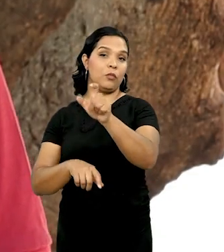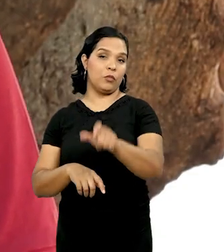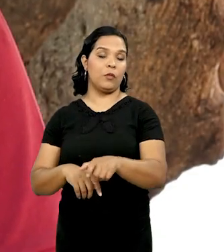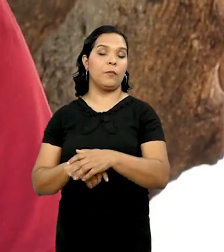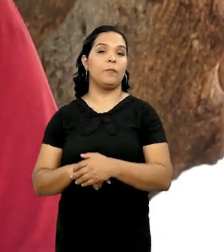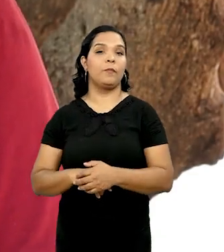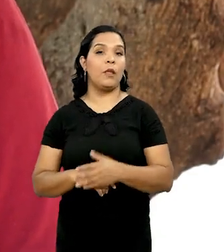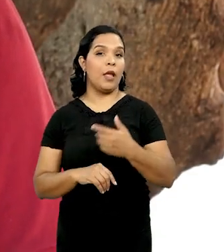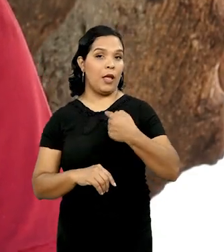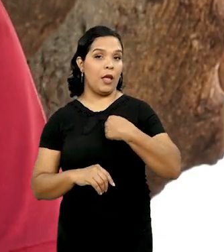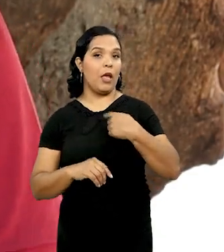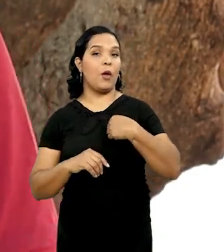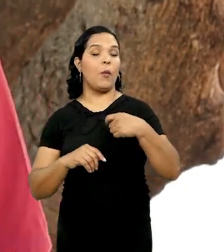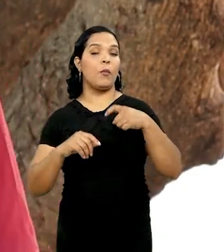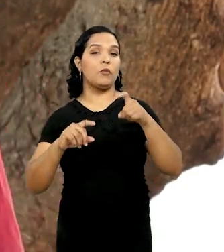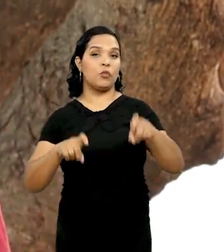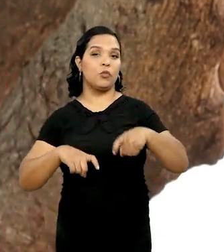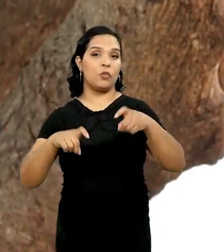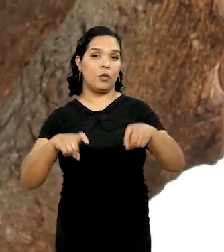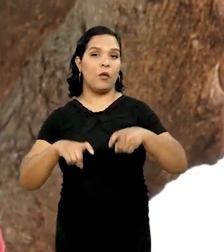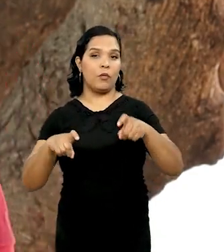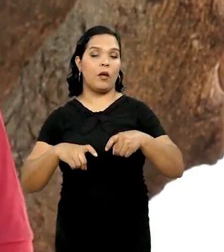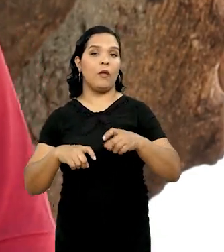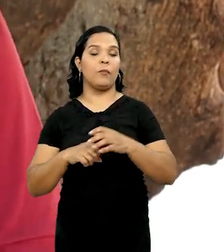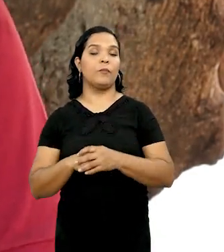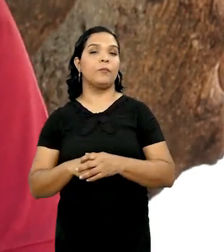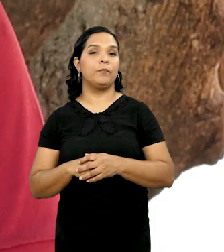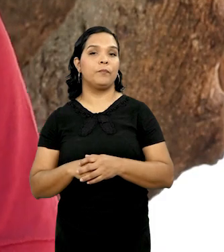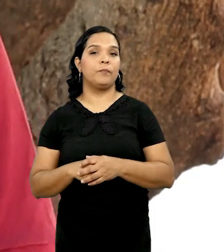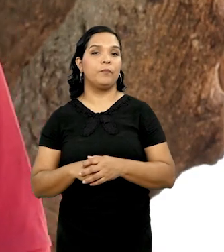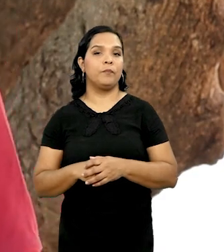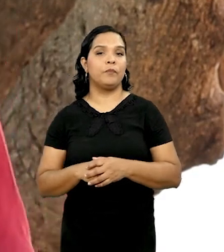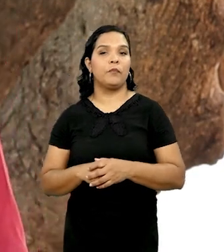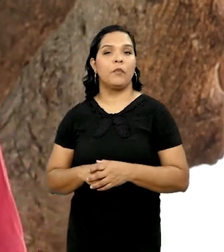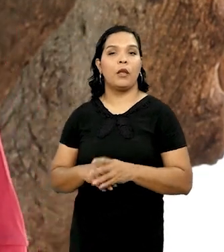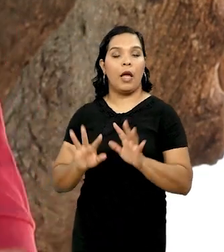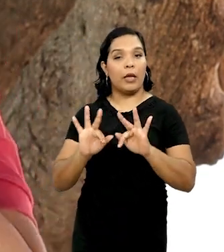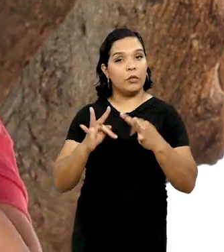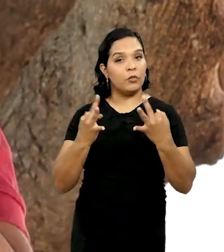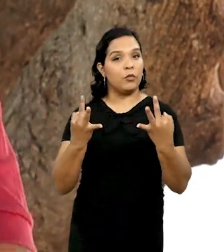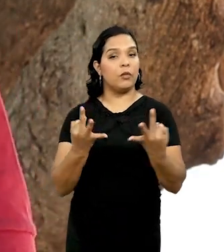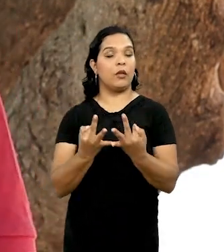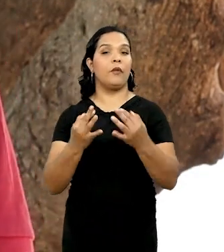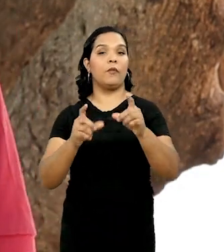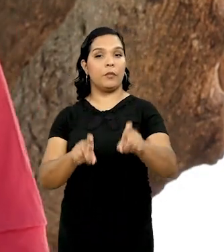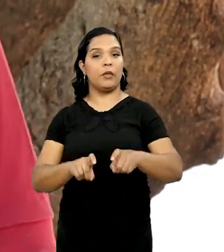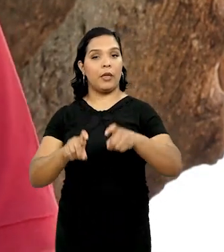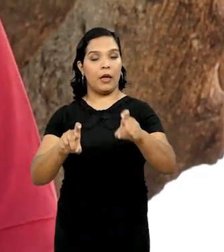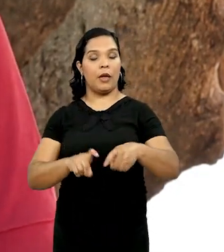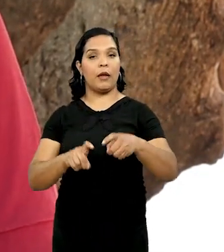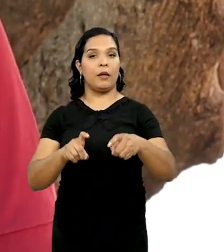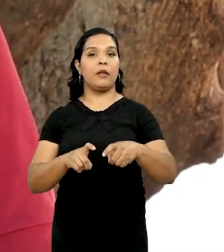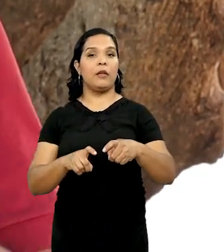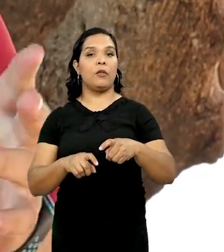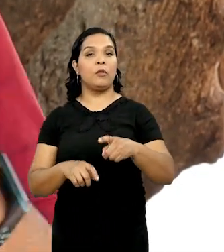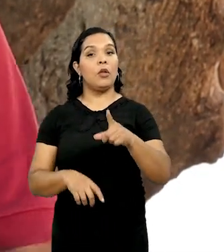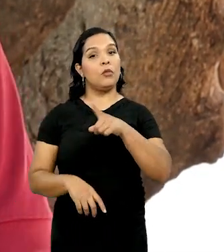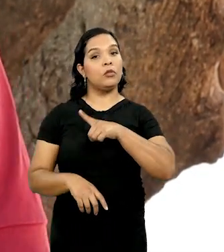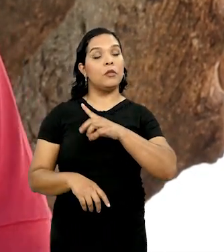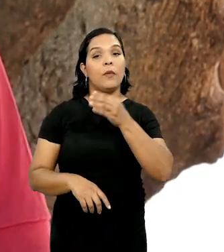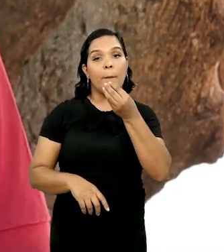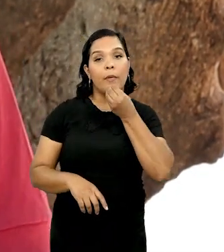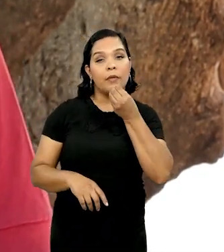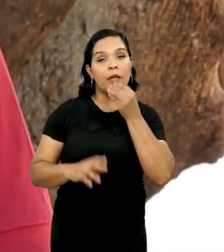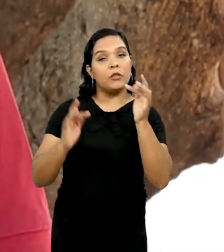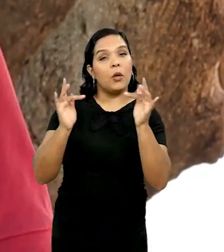Eu vim da zona rural, minha família é de pequenos produtores, agricultura familiar. E quando eu tive a